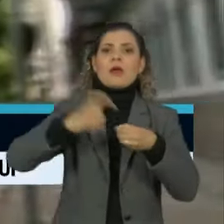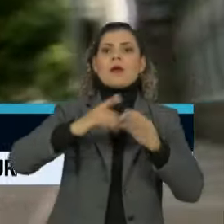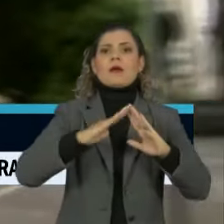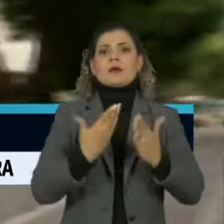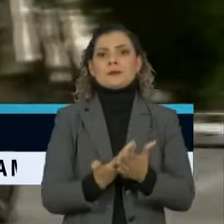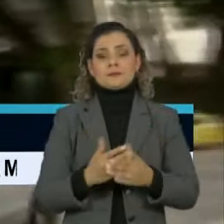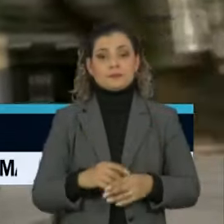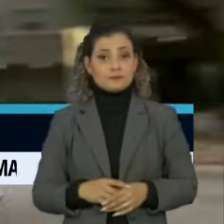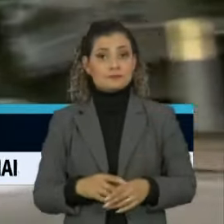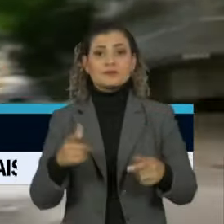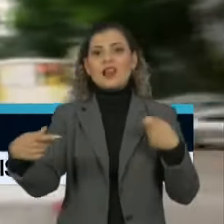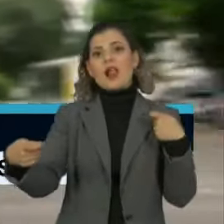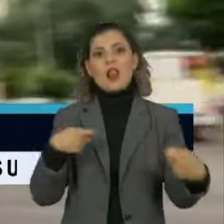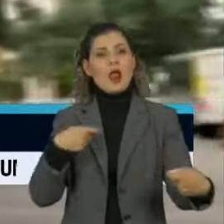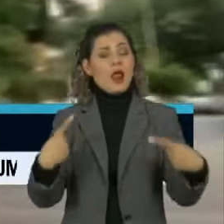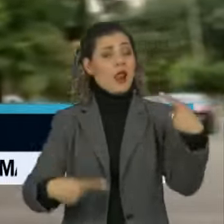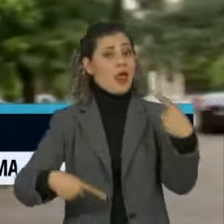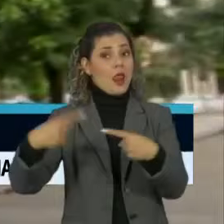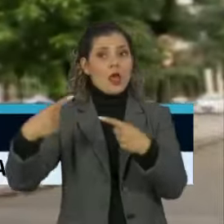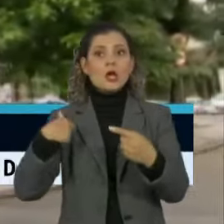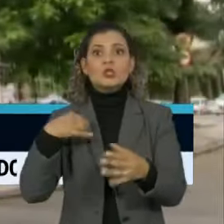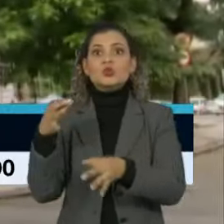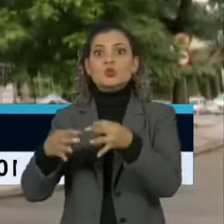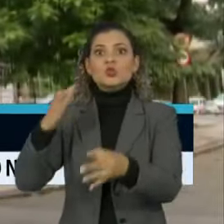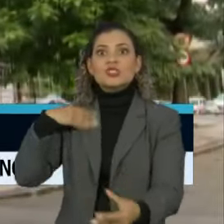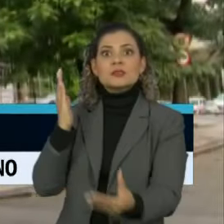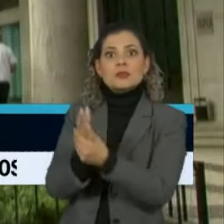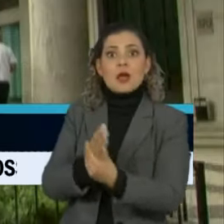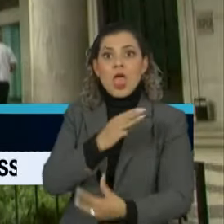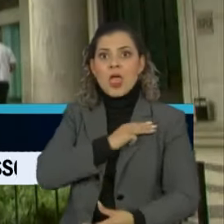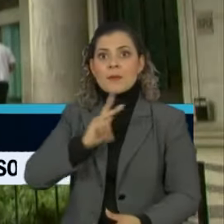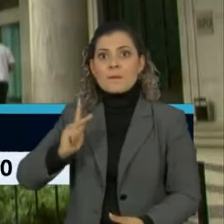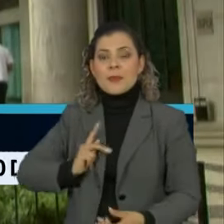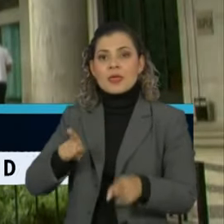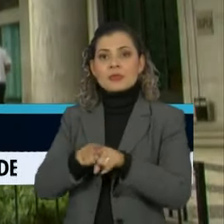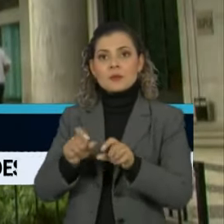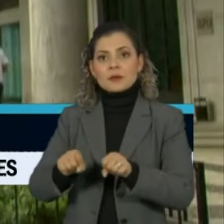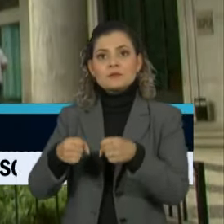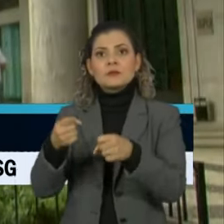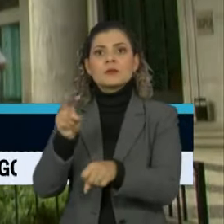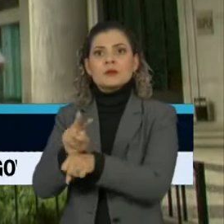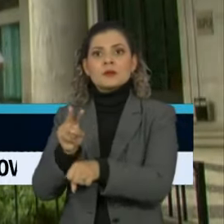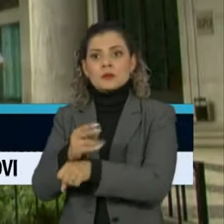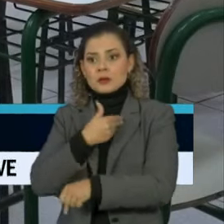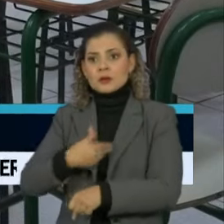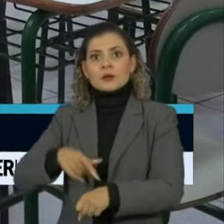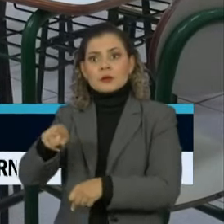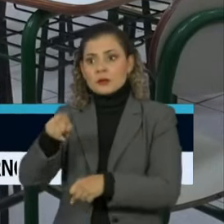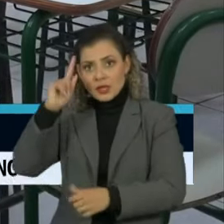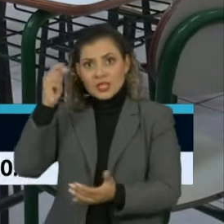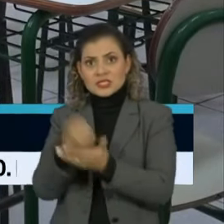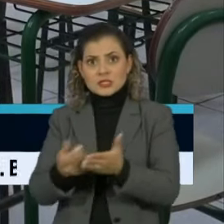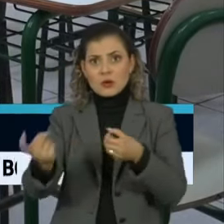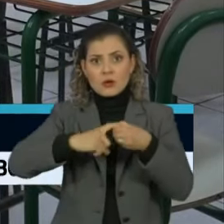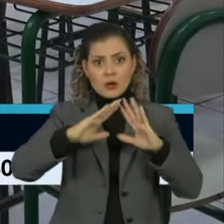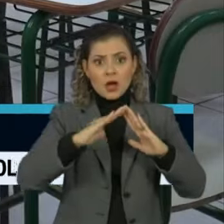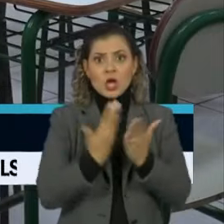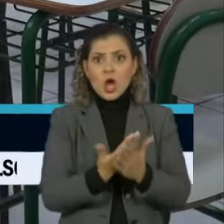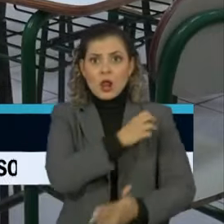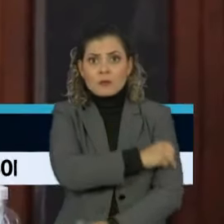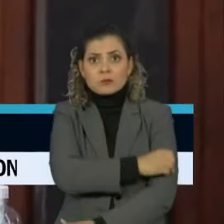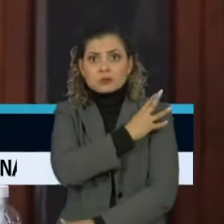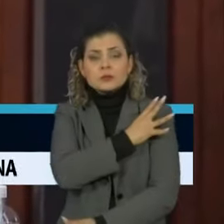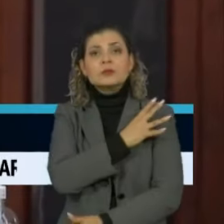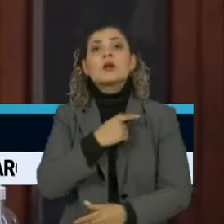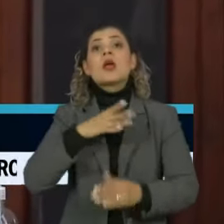escolas. A discussão foi parar na Justiça. O Ministério Público e a Defensoria Pública defendem que a decisão do retorno do ensino fundamental